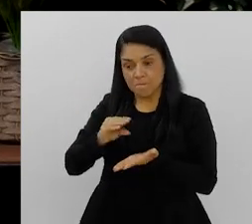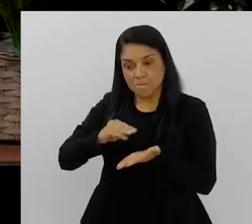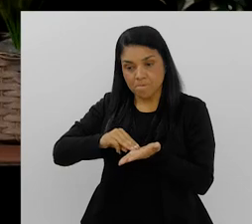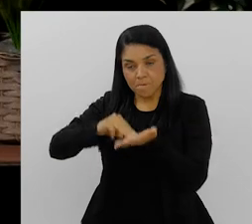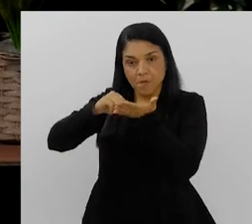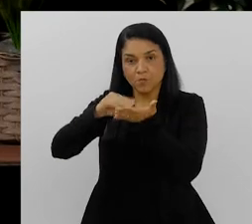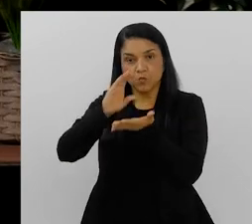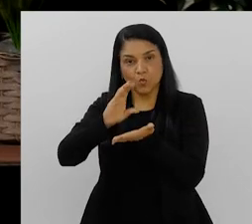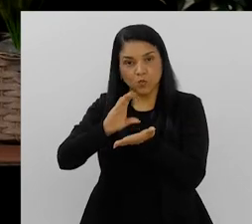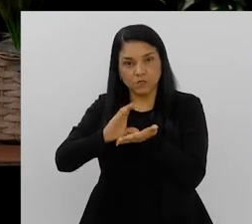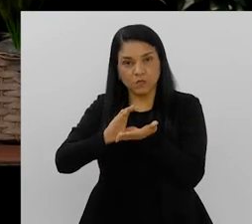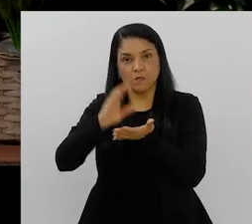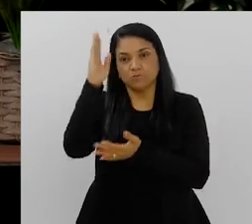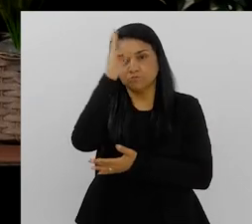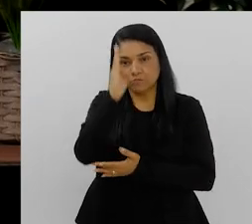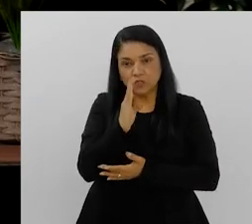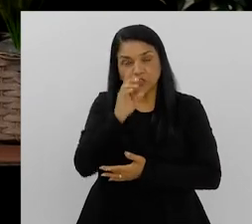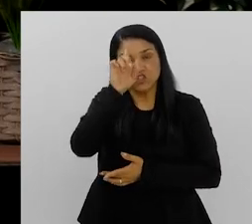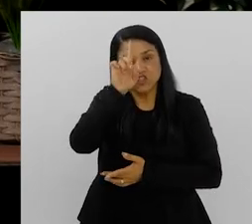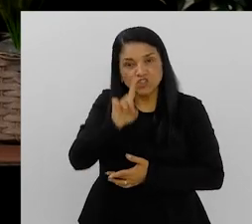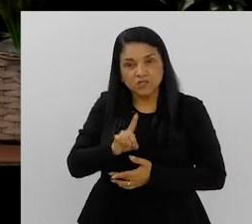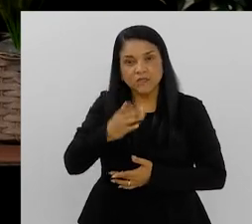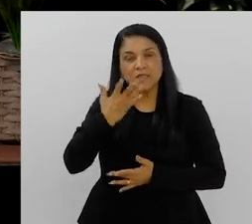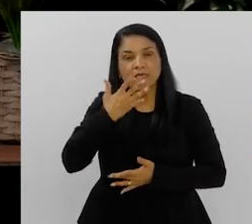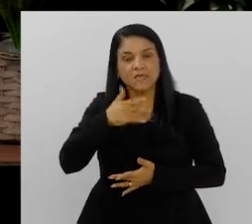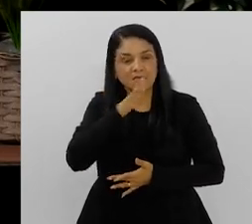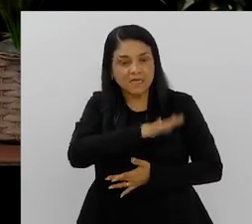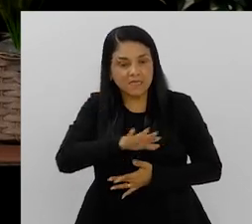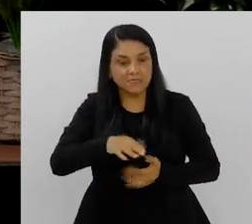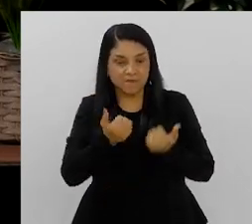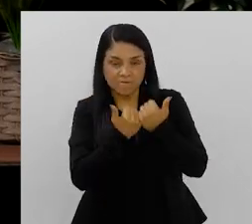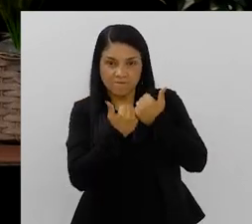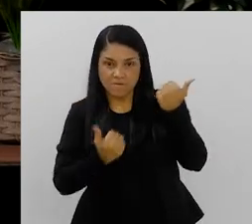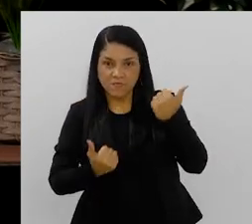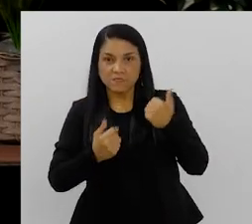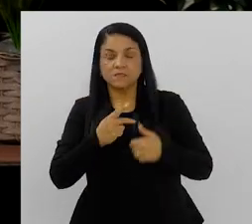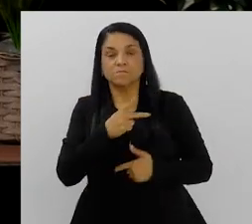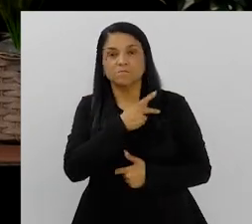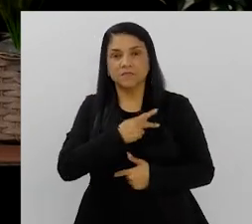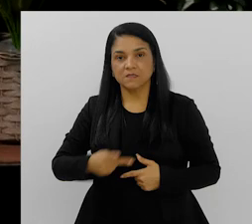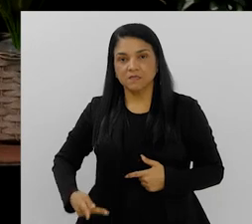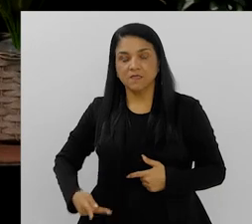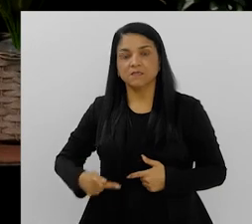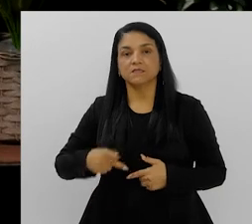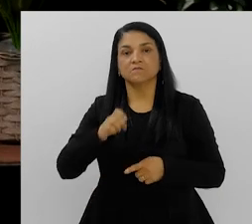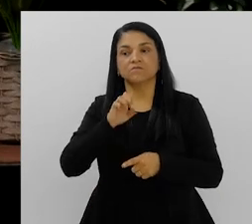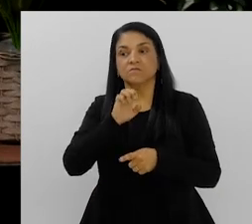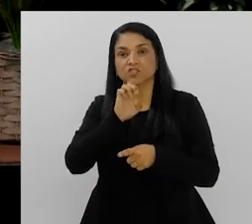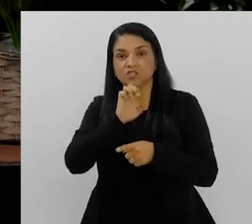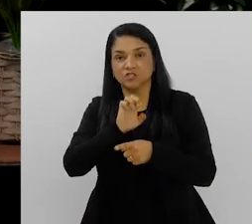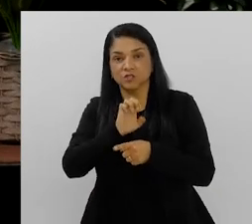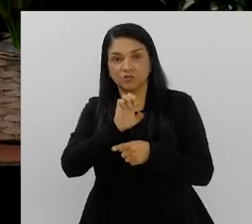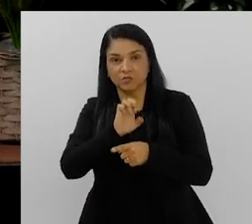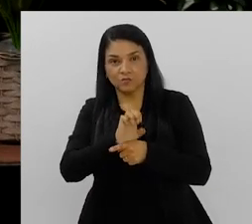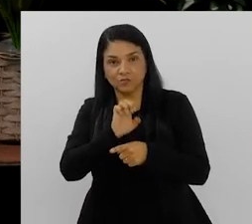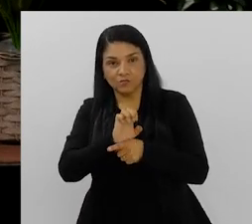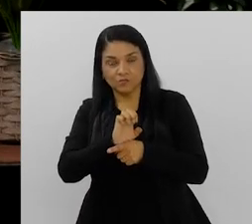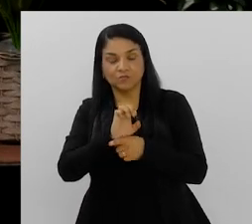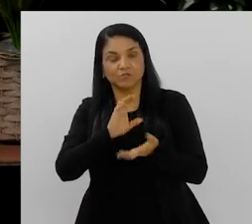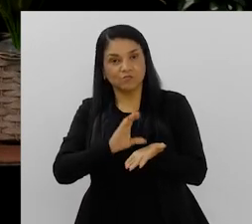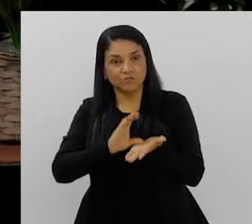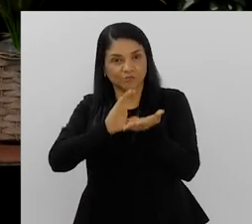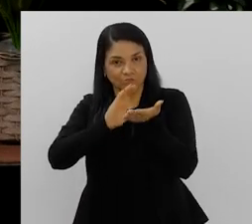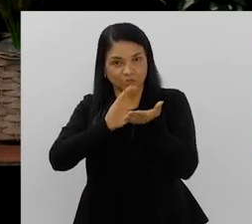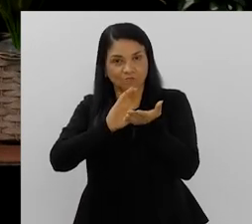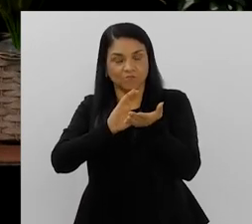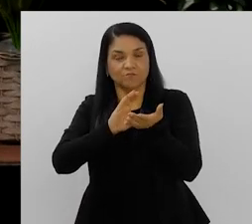membro do Conselho Nacional dos Direitos da Criança e vice-presidenta do Conselho Estadual da Criança e do Adolescente, esse